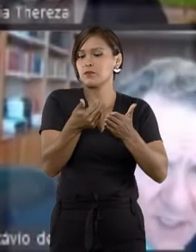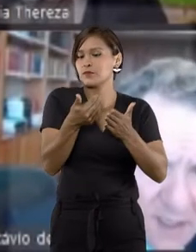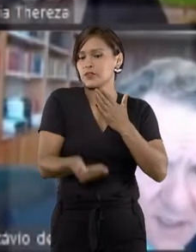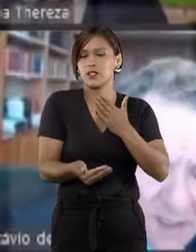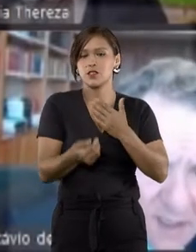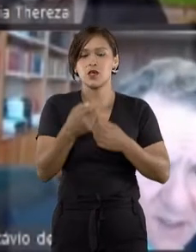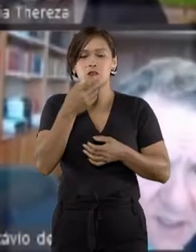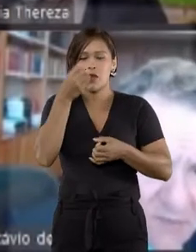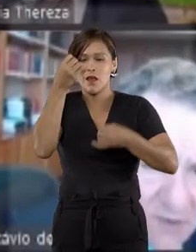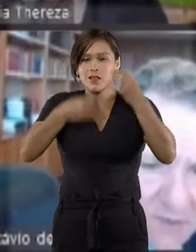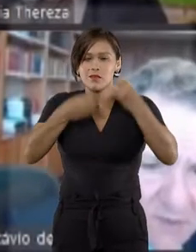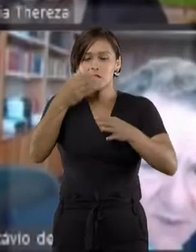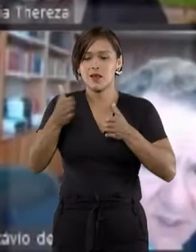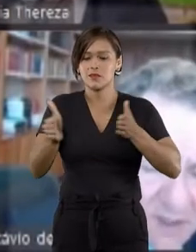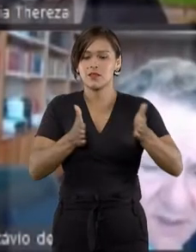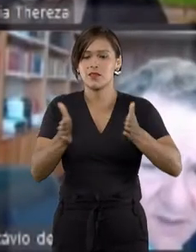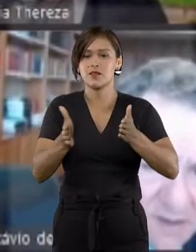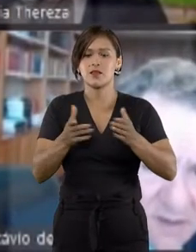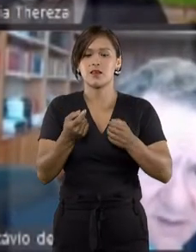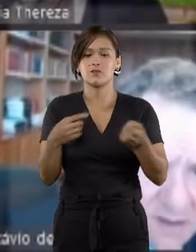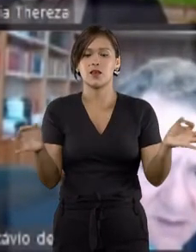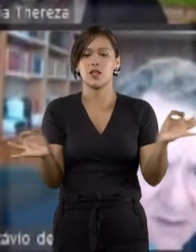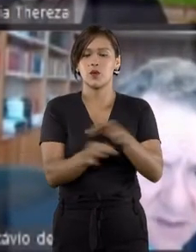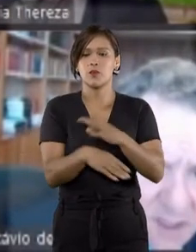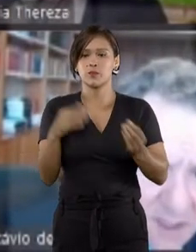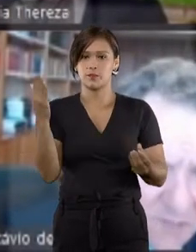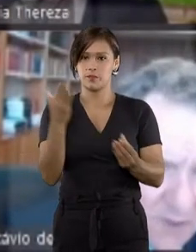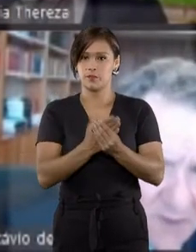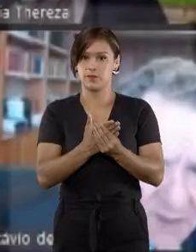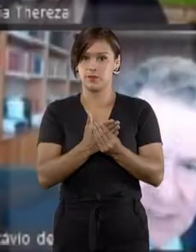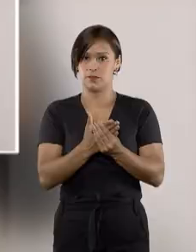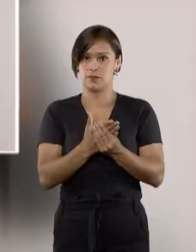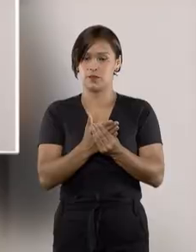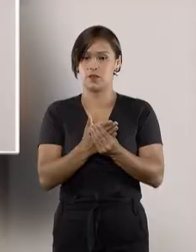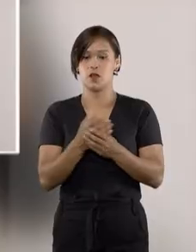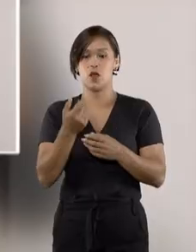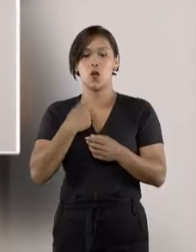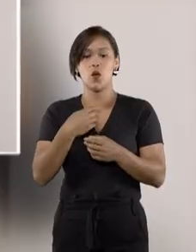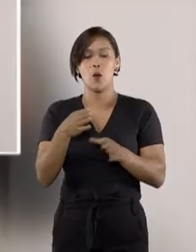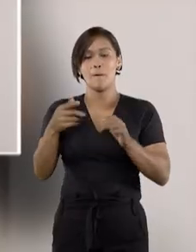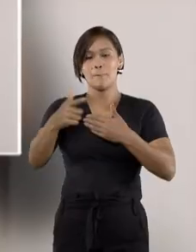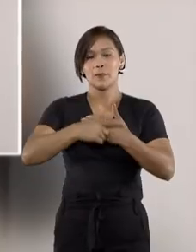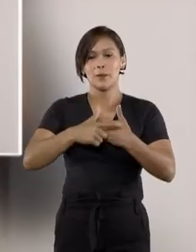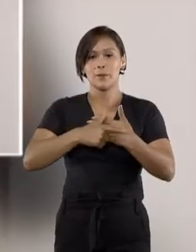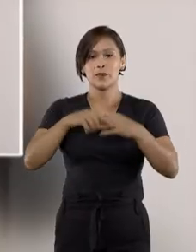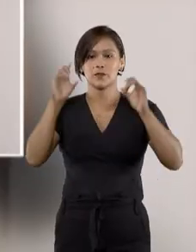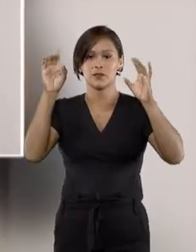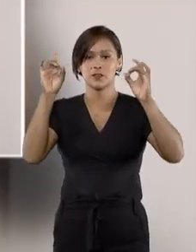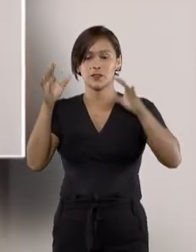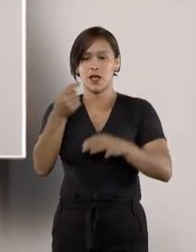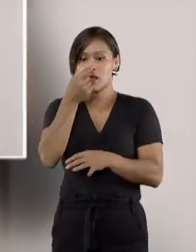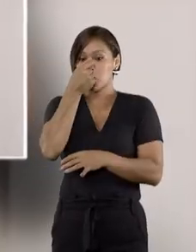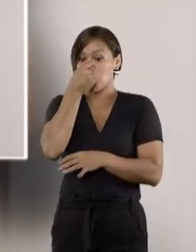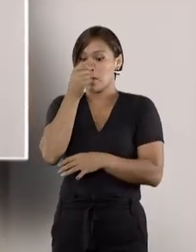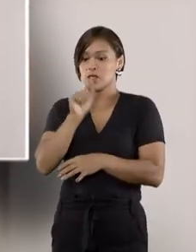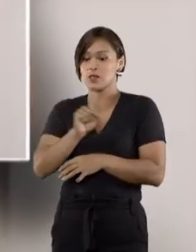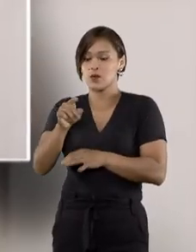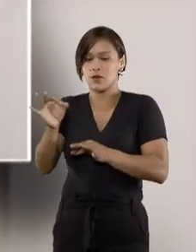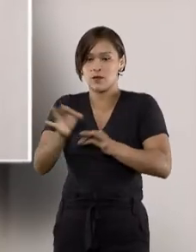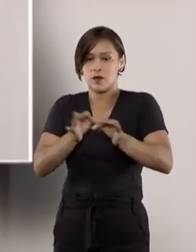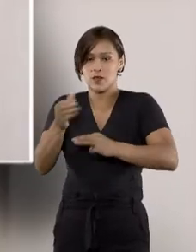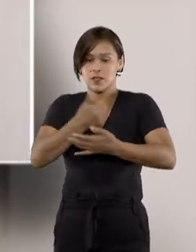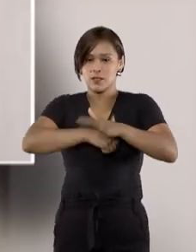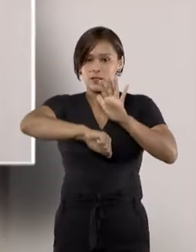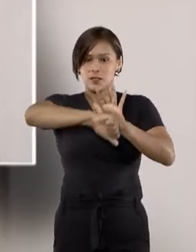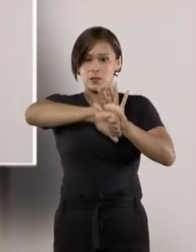rejeitou a alegação de excesso de prazo para a conclusão do inquérito. O suposto papel de destaque do pastor Everaldo na